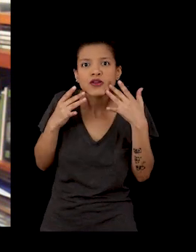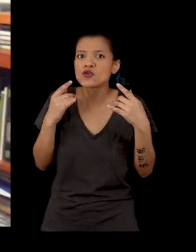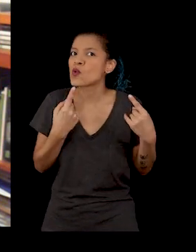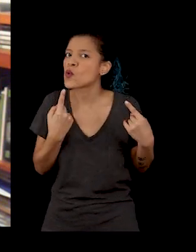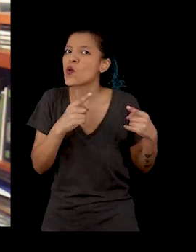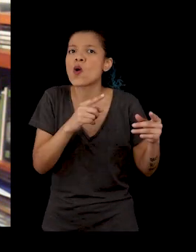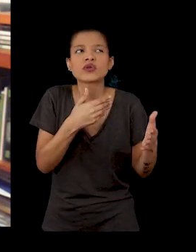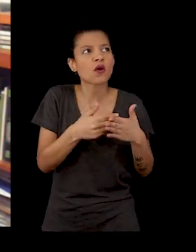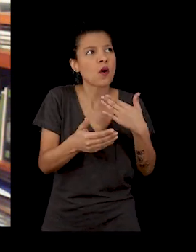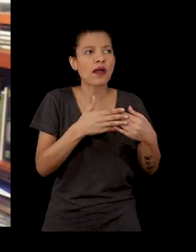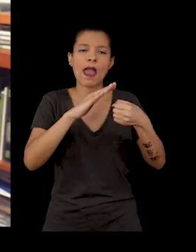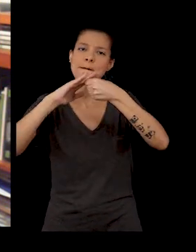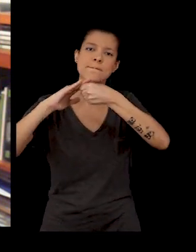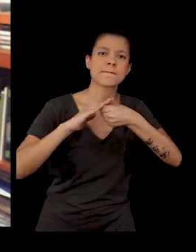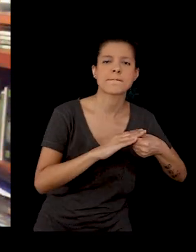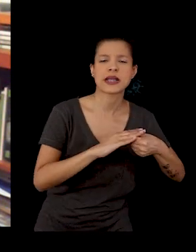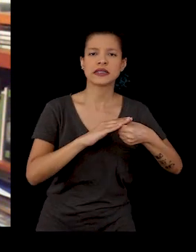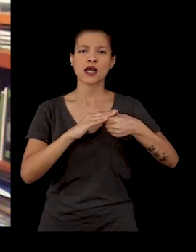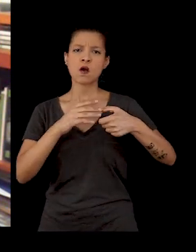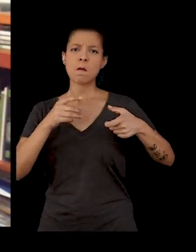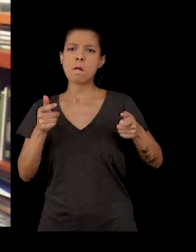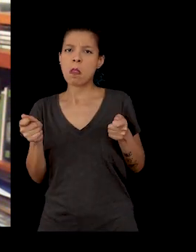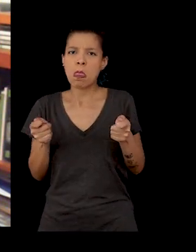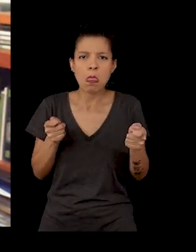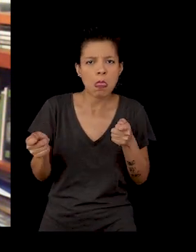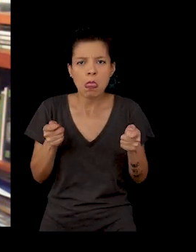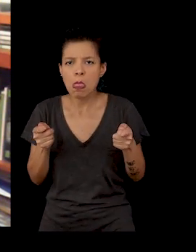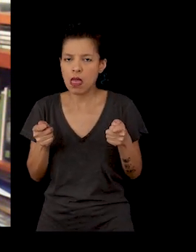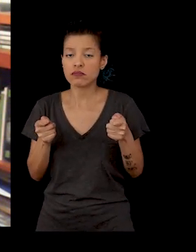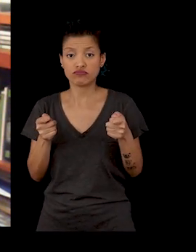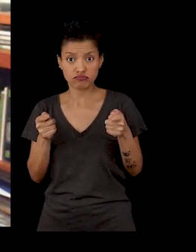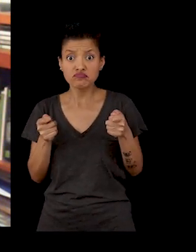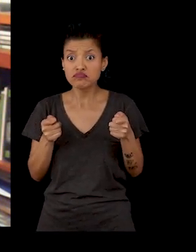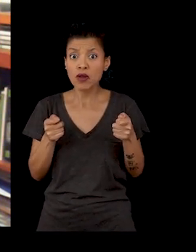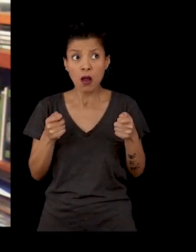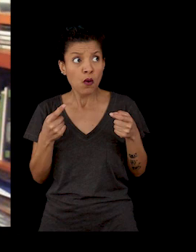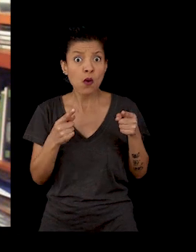opressão, de manipulação, de